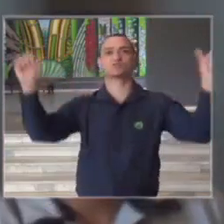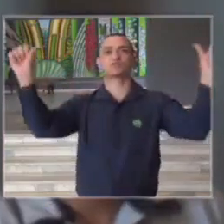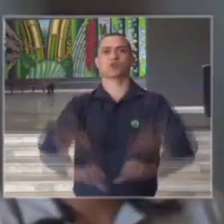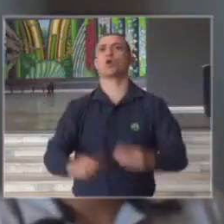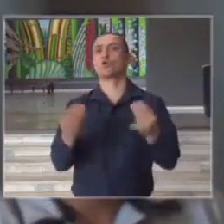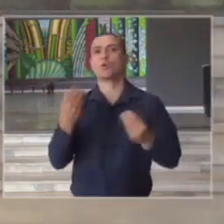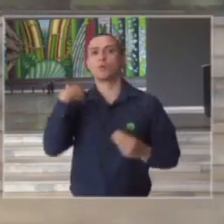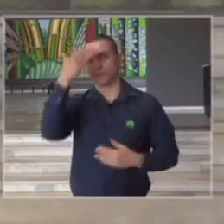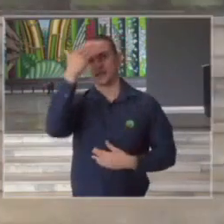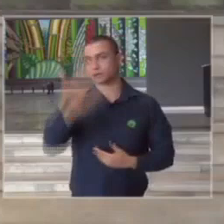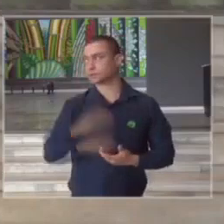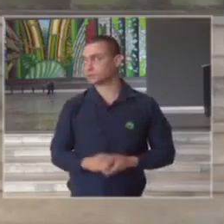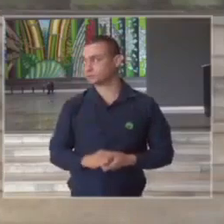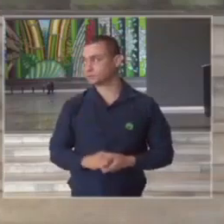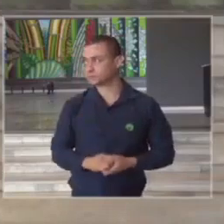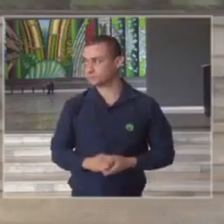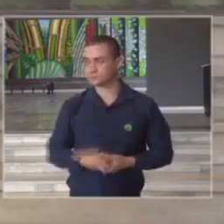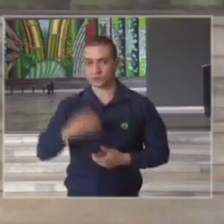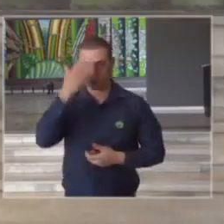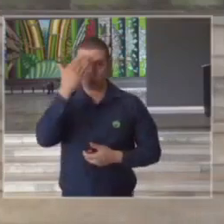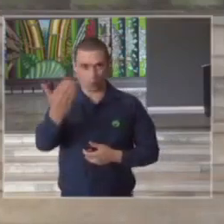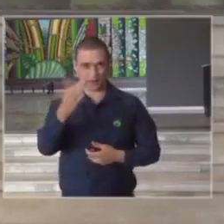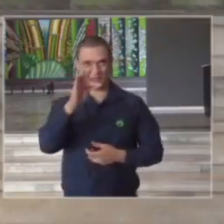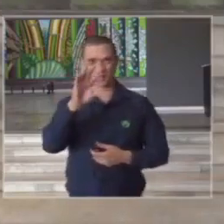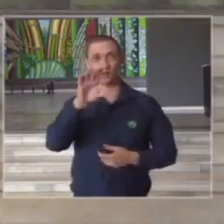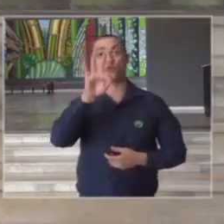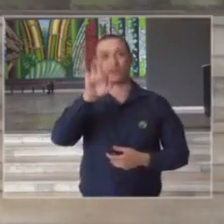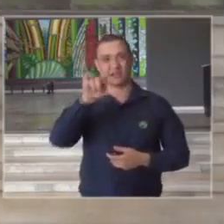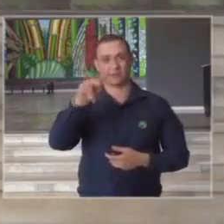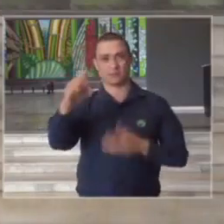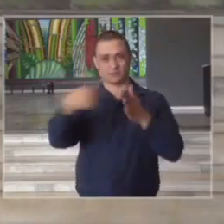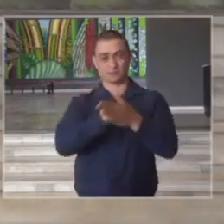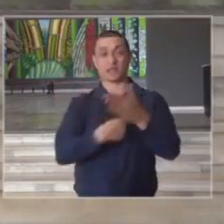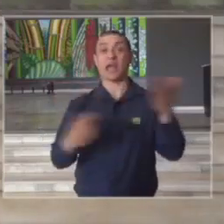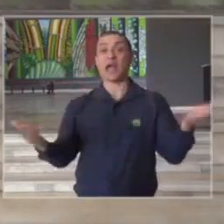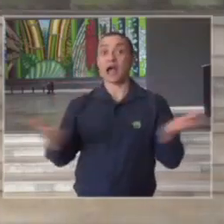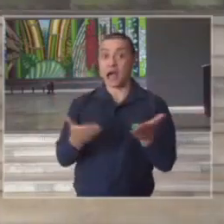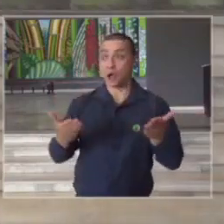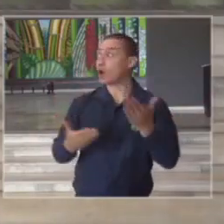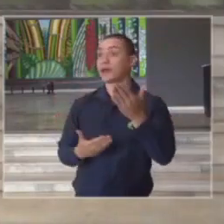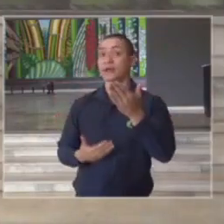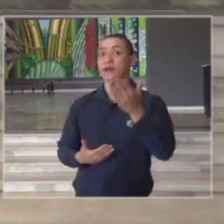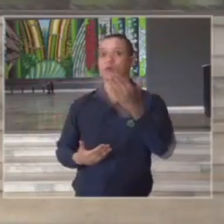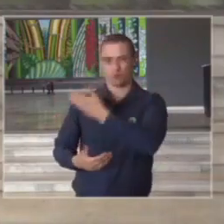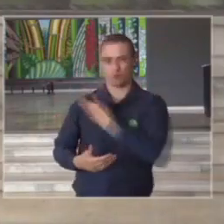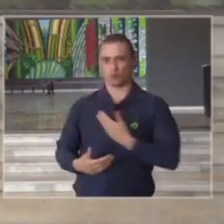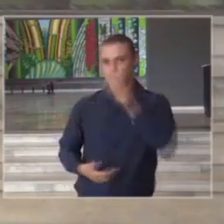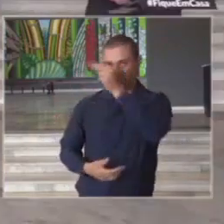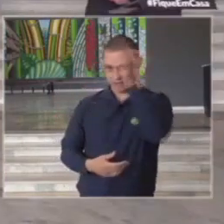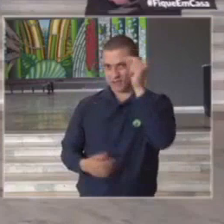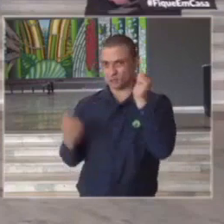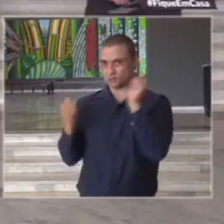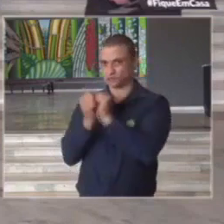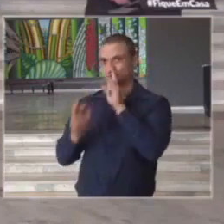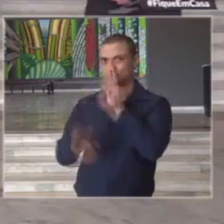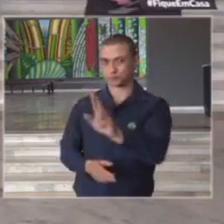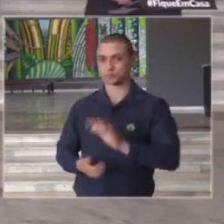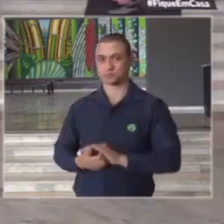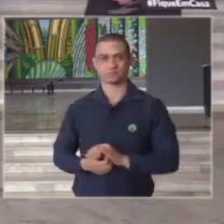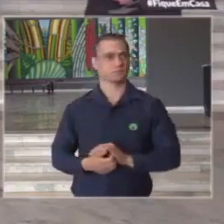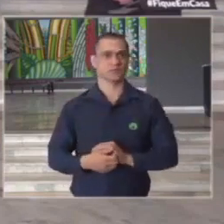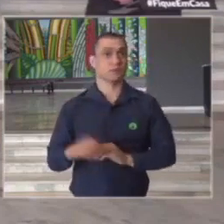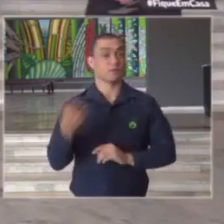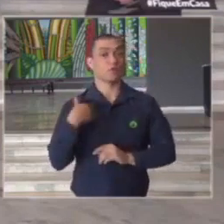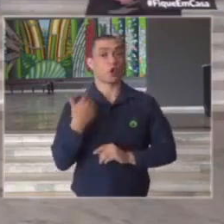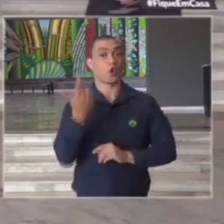cair mais obrigado obrigado pedura vou dividir a resposta com o prefeito da capital de são paulo bruno covas não há